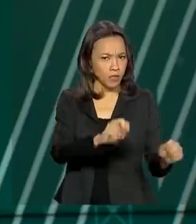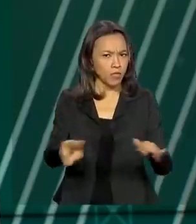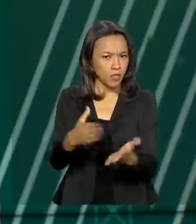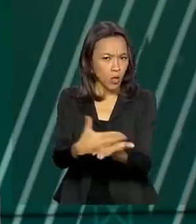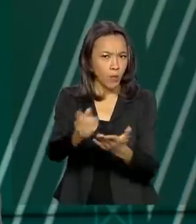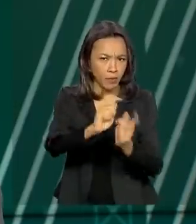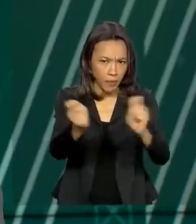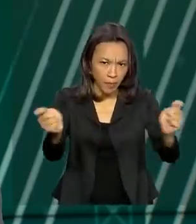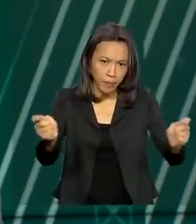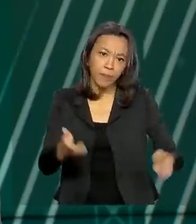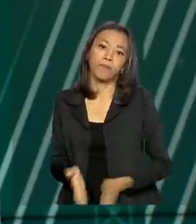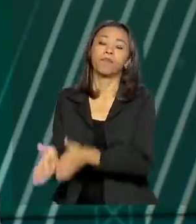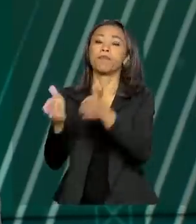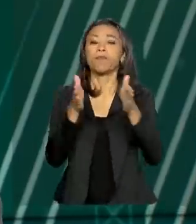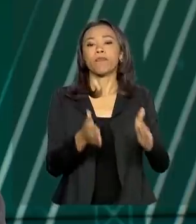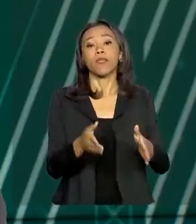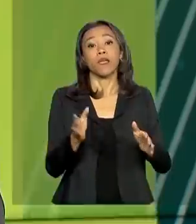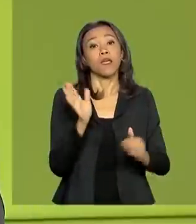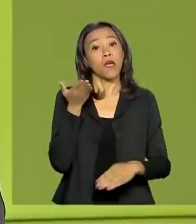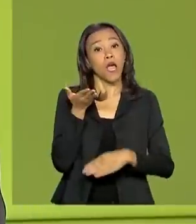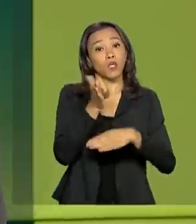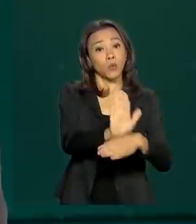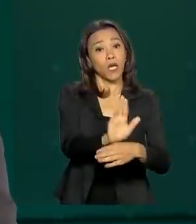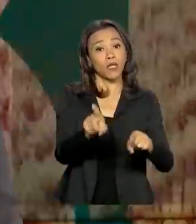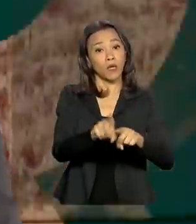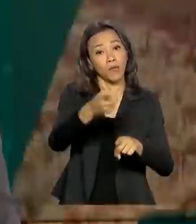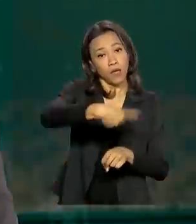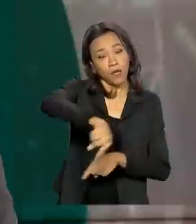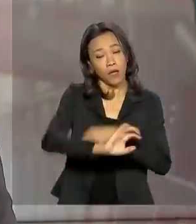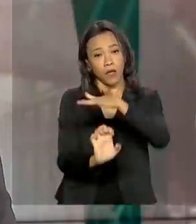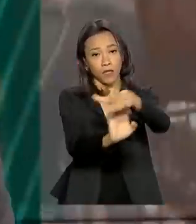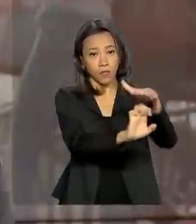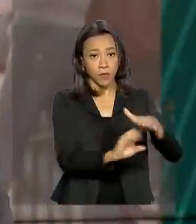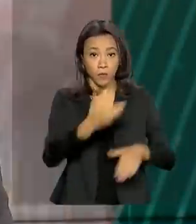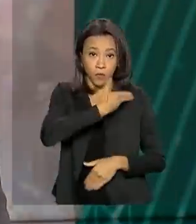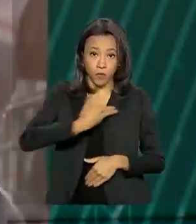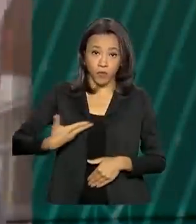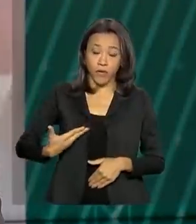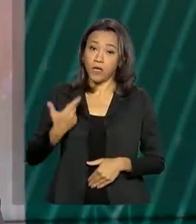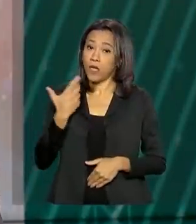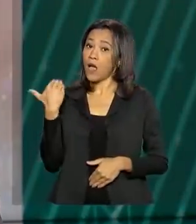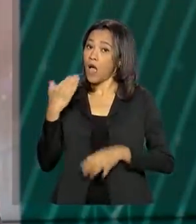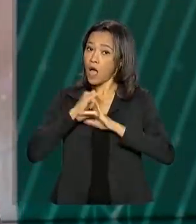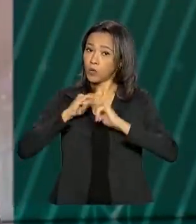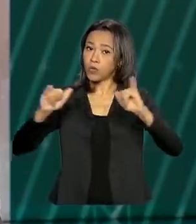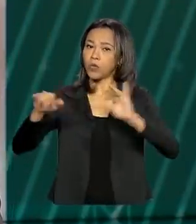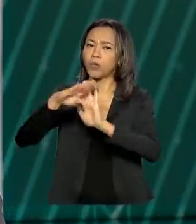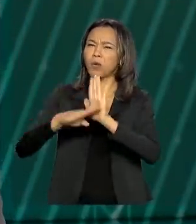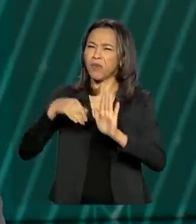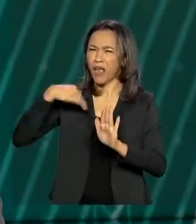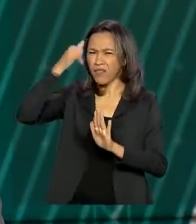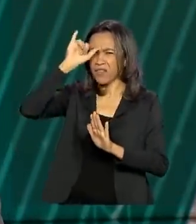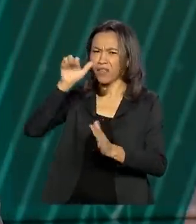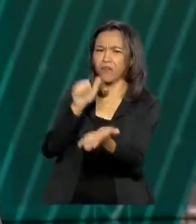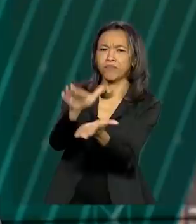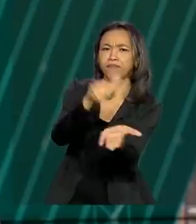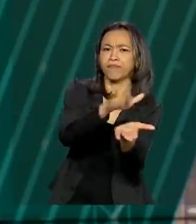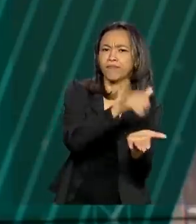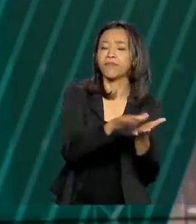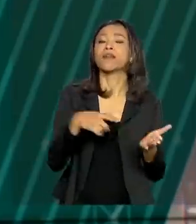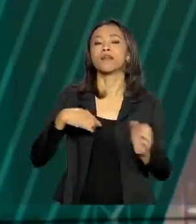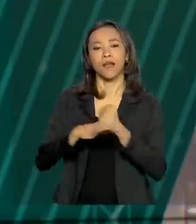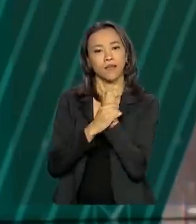E para ajudar também as empresas, o governo anunciou um programa para evitar demissões e garantir o